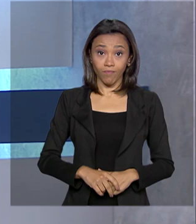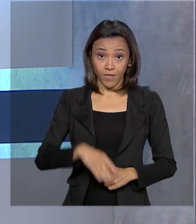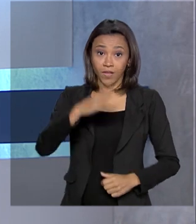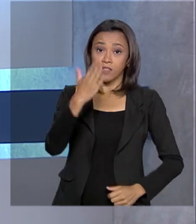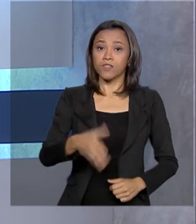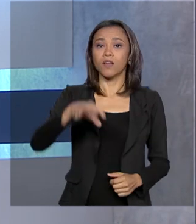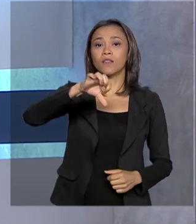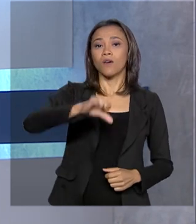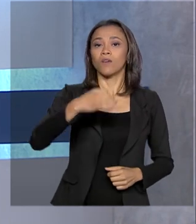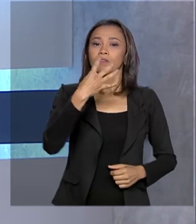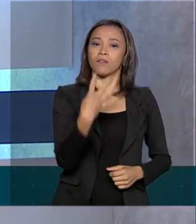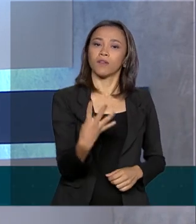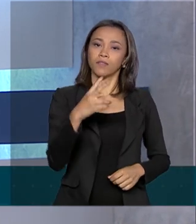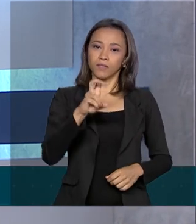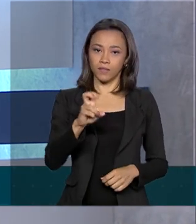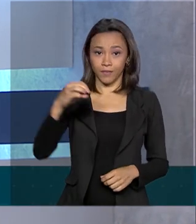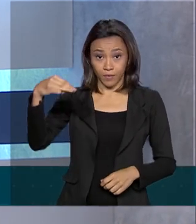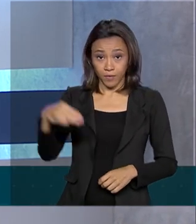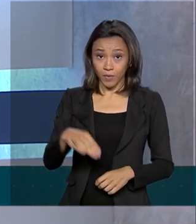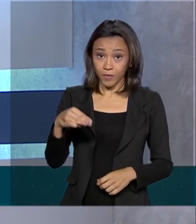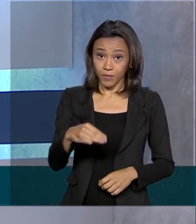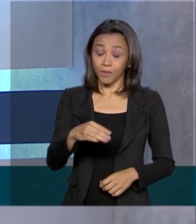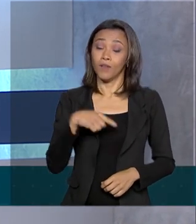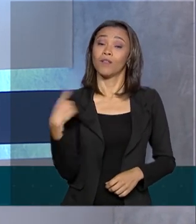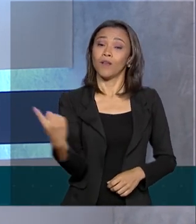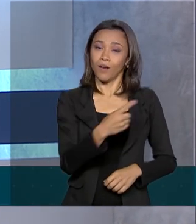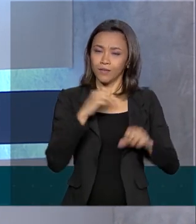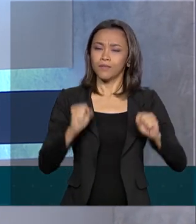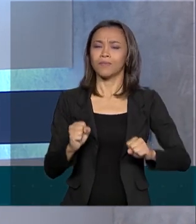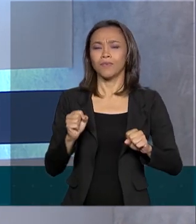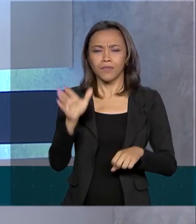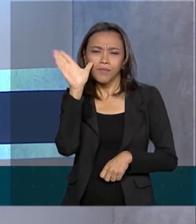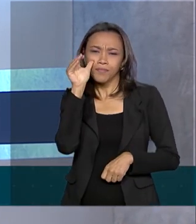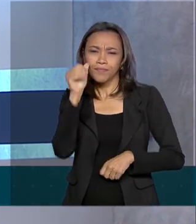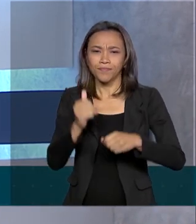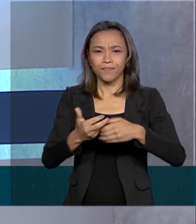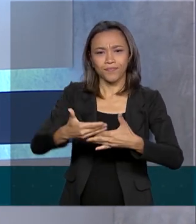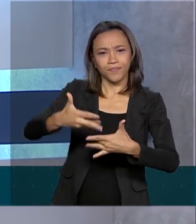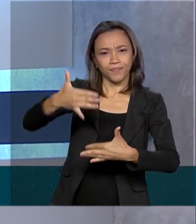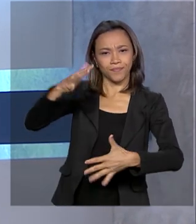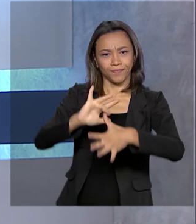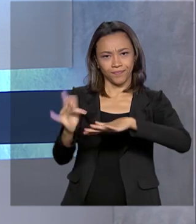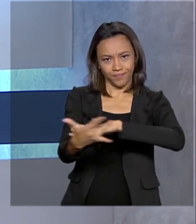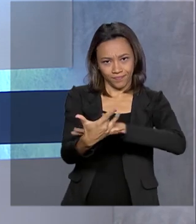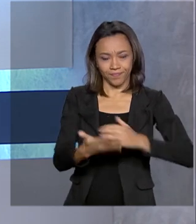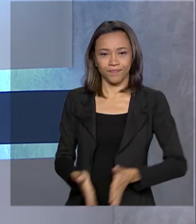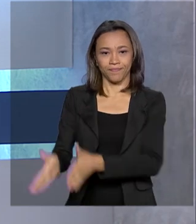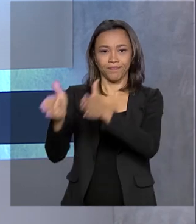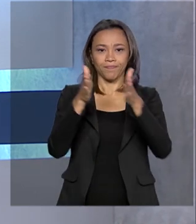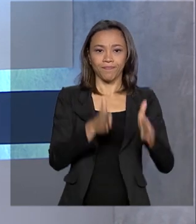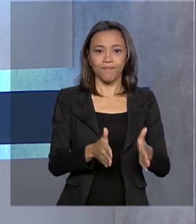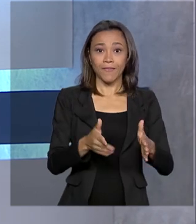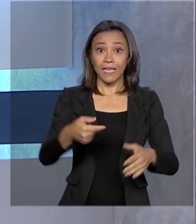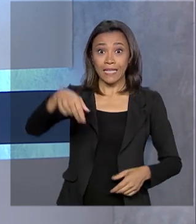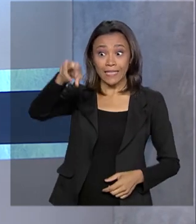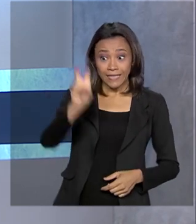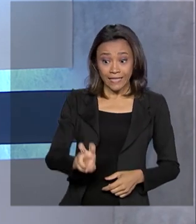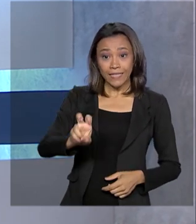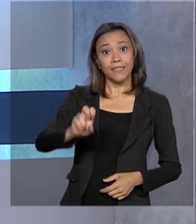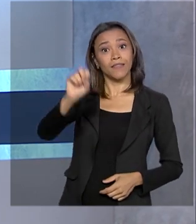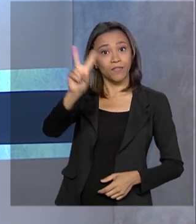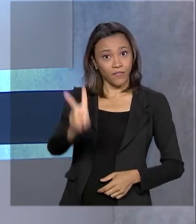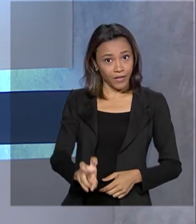São 9 horas e 45 minutos, estamos ao vivo também pelas redes sociais. Pela quinta vez